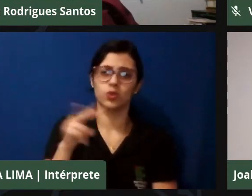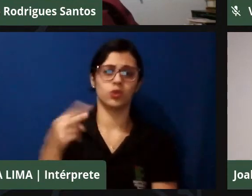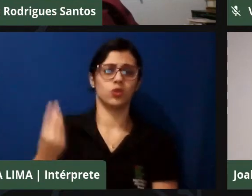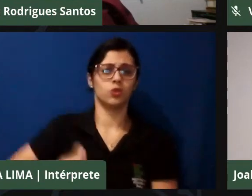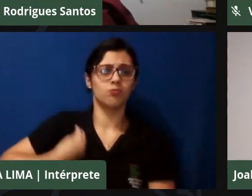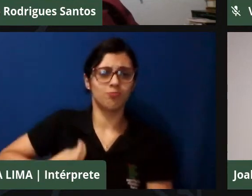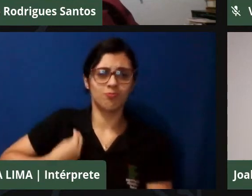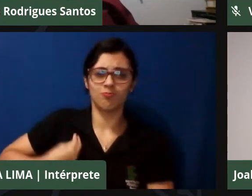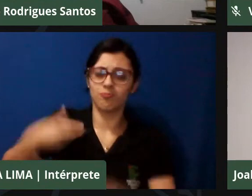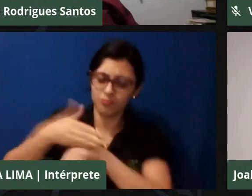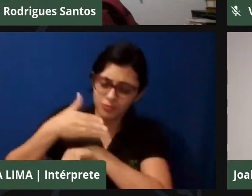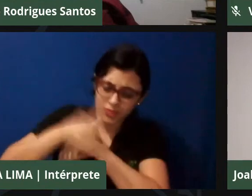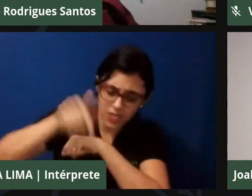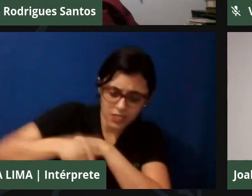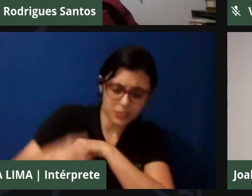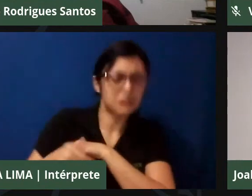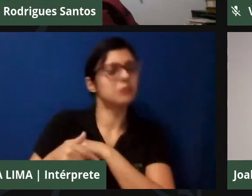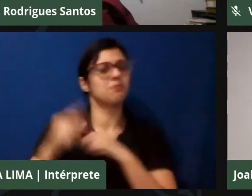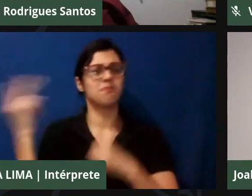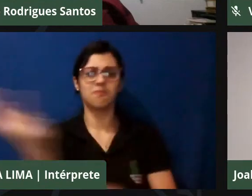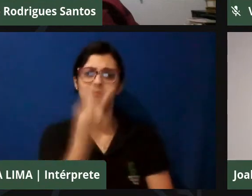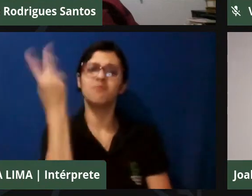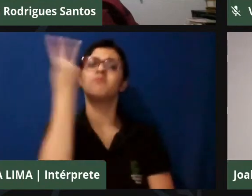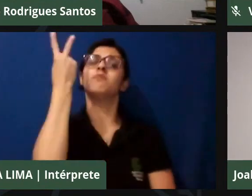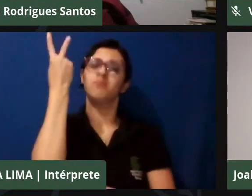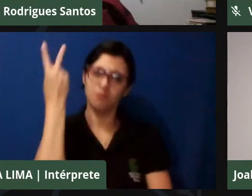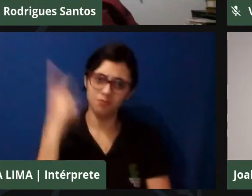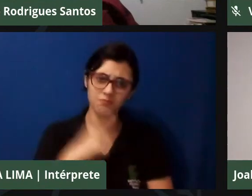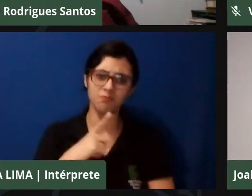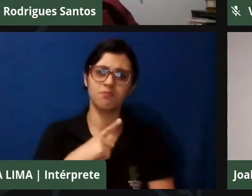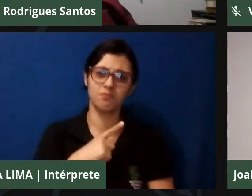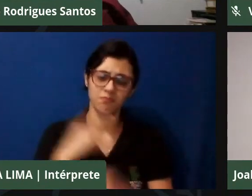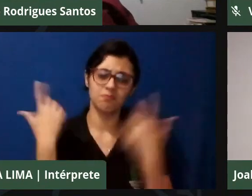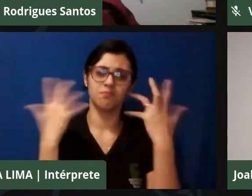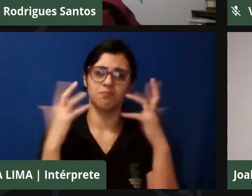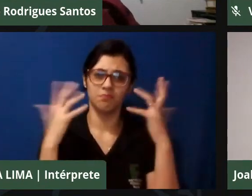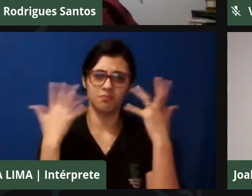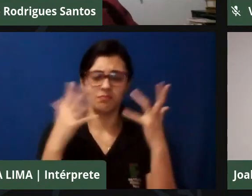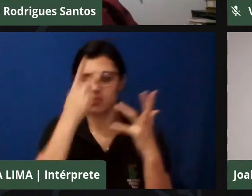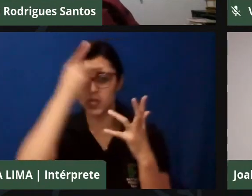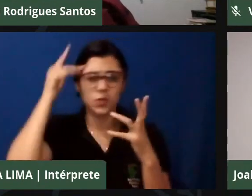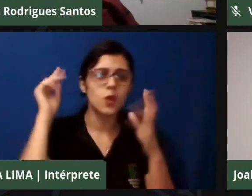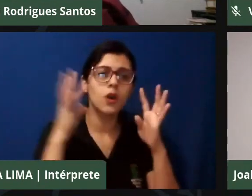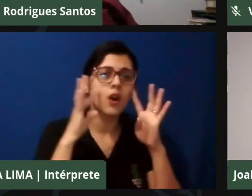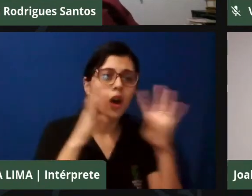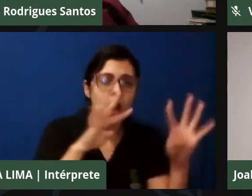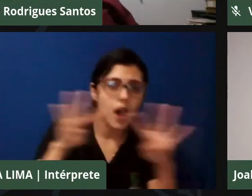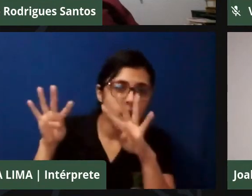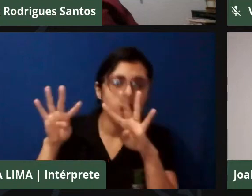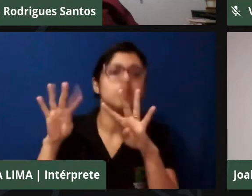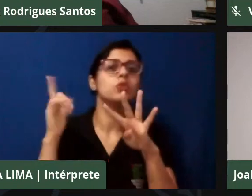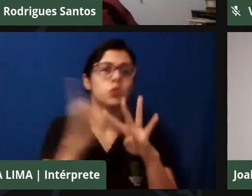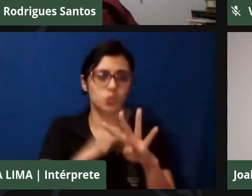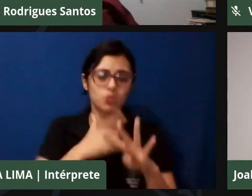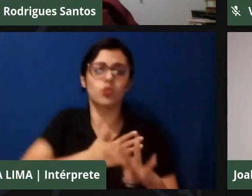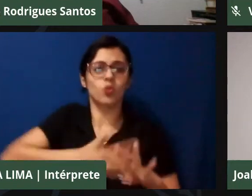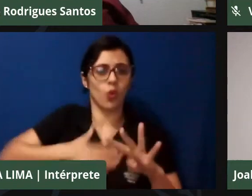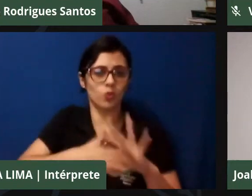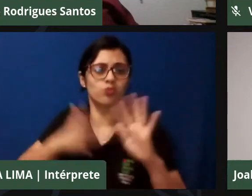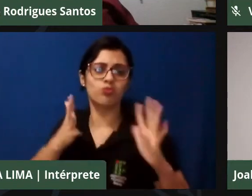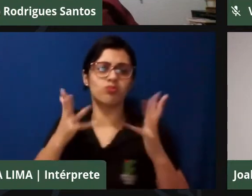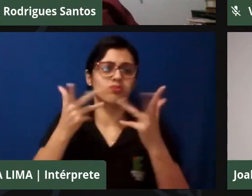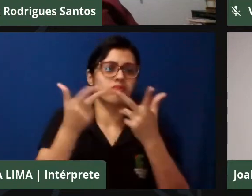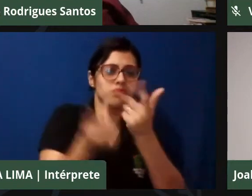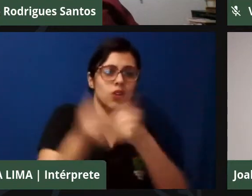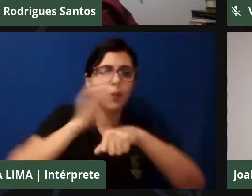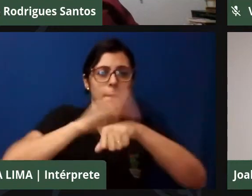debate e com certeza todo mundo que está aí que pôde acompanhar gostou muito da qualidade das intervenções das falas de